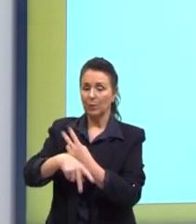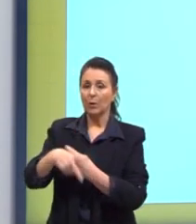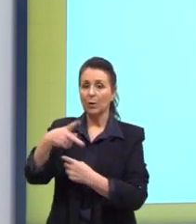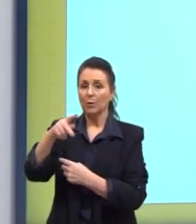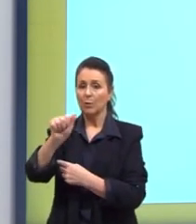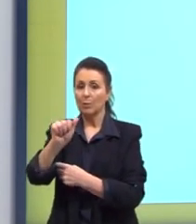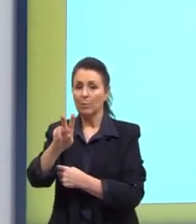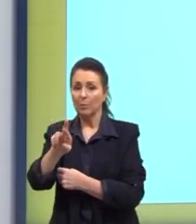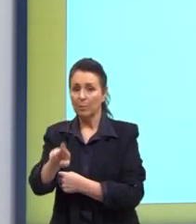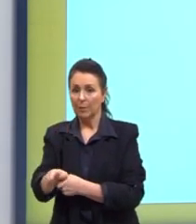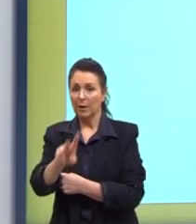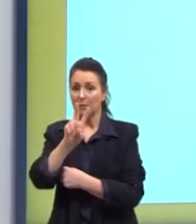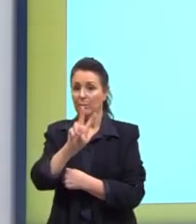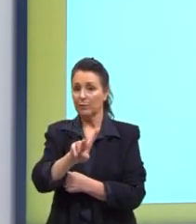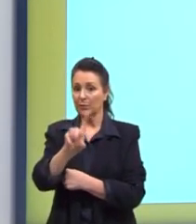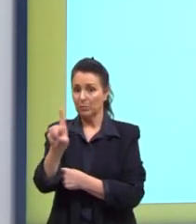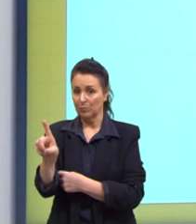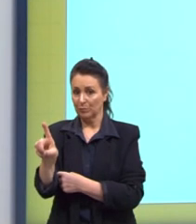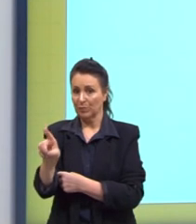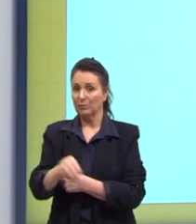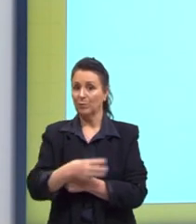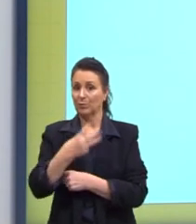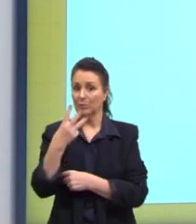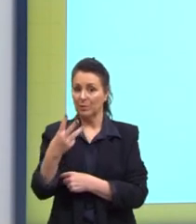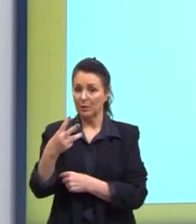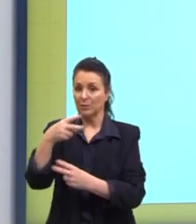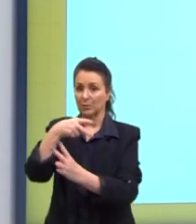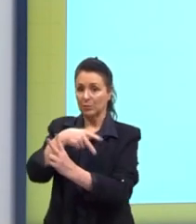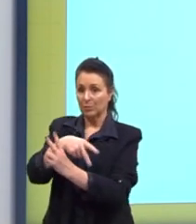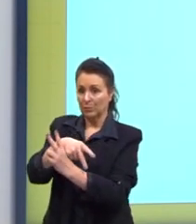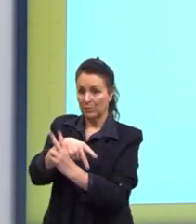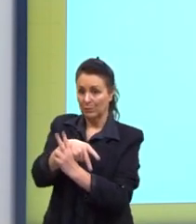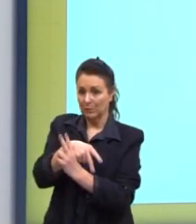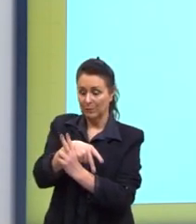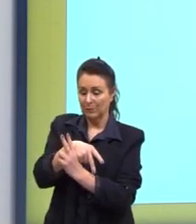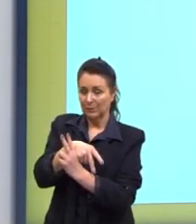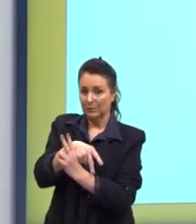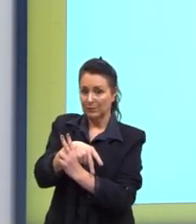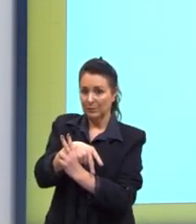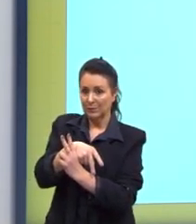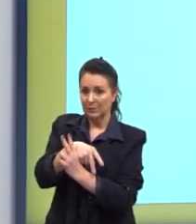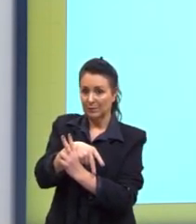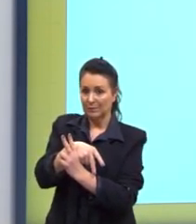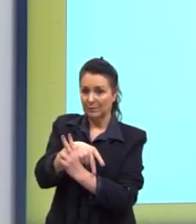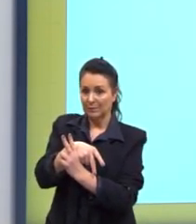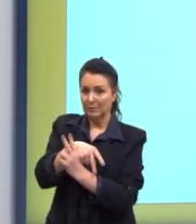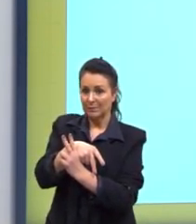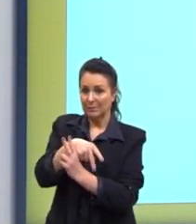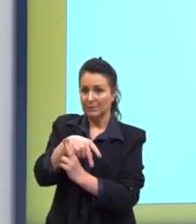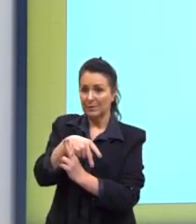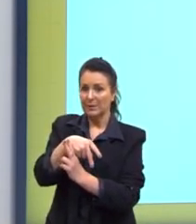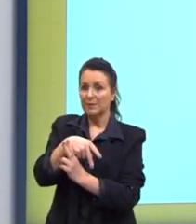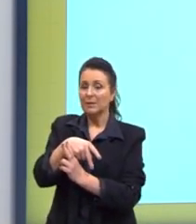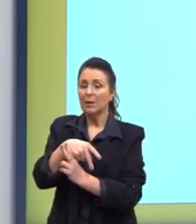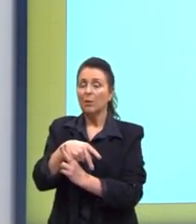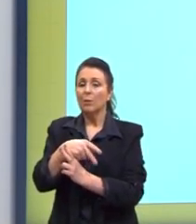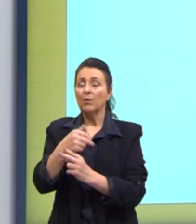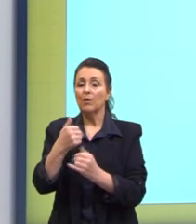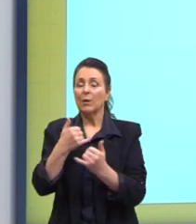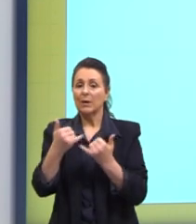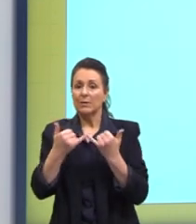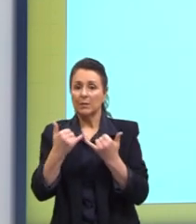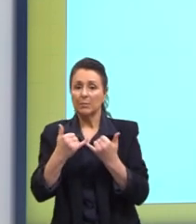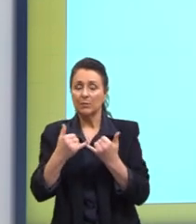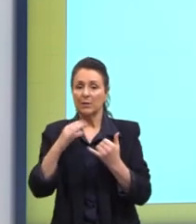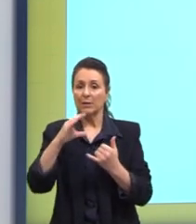21, ficando três cromossomos. Certo? Então, esses são exemplos de cariótipos